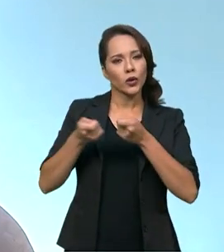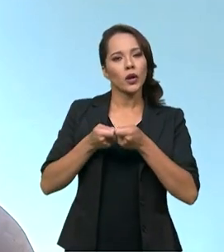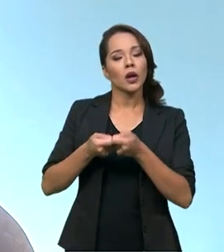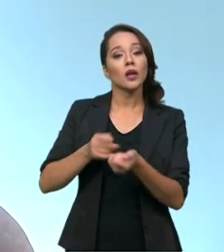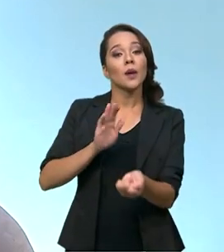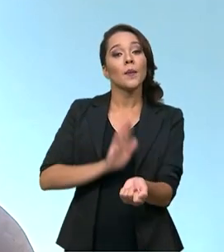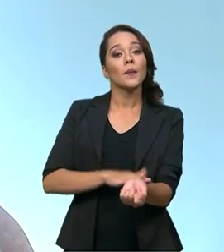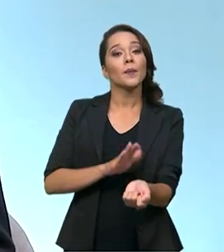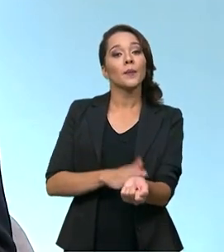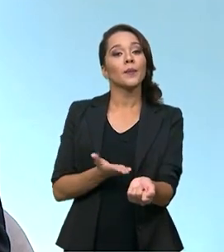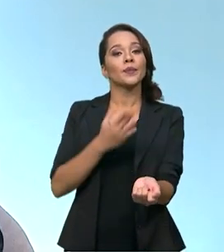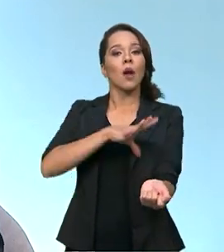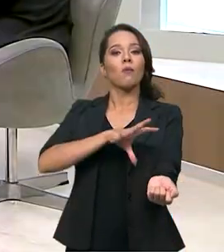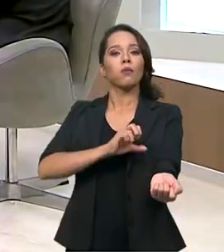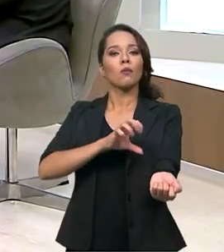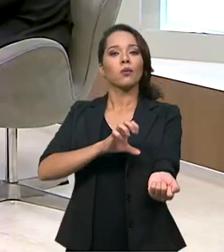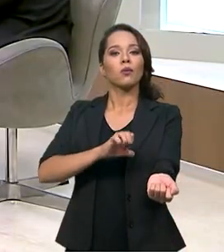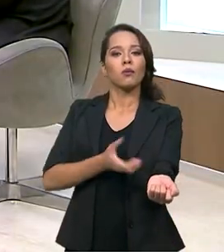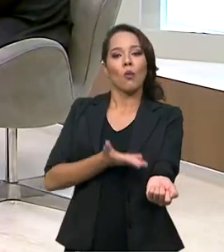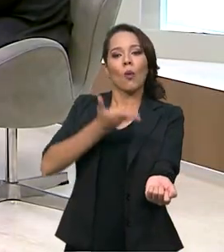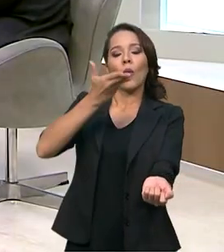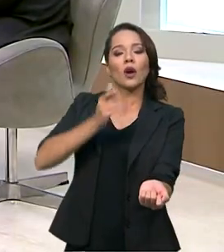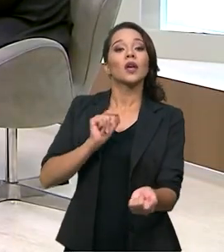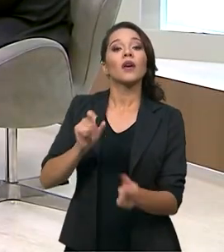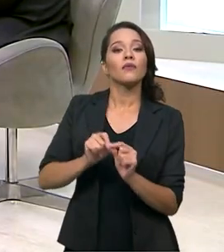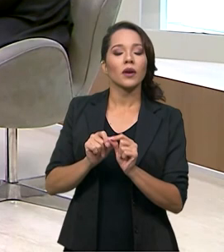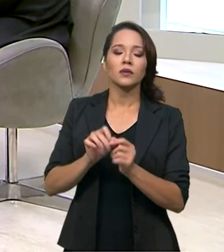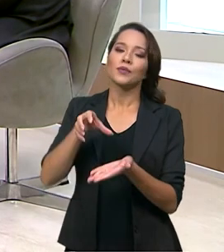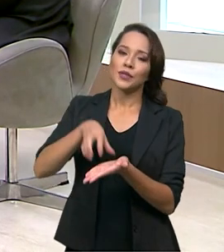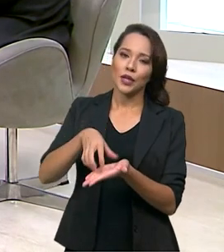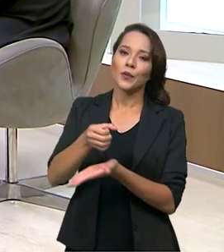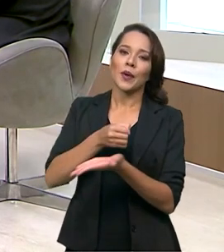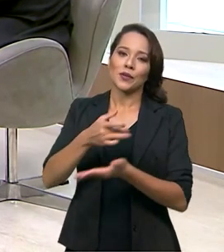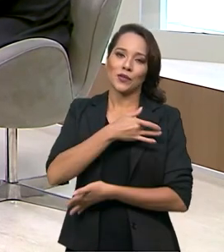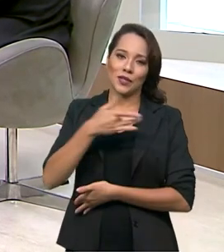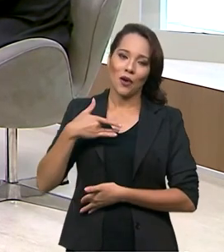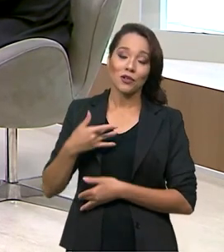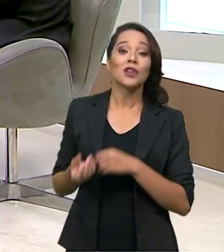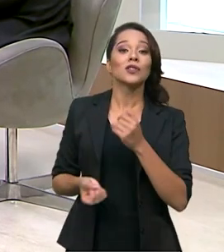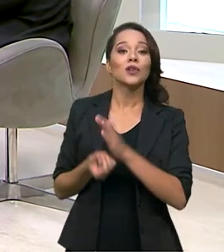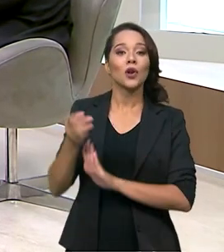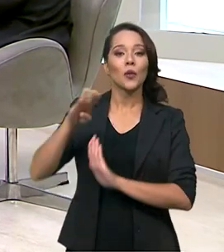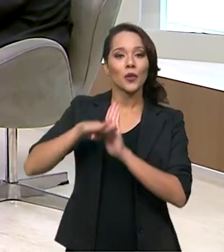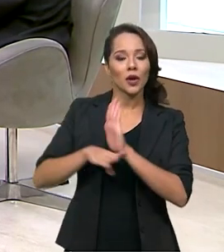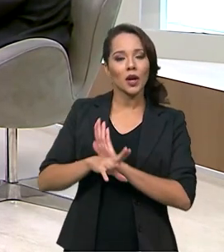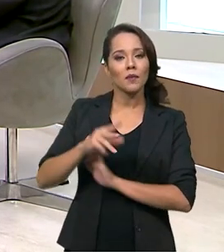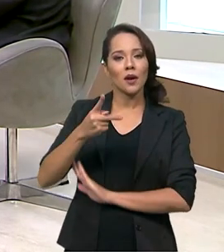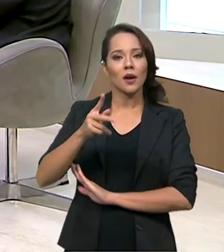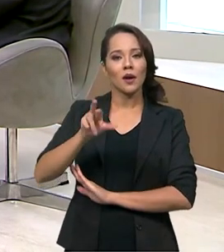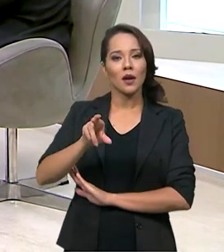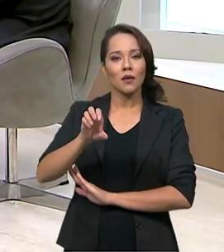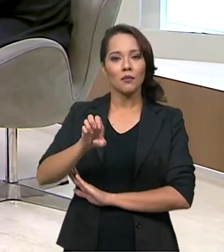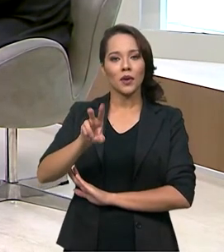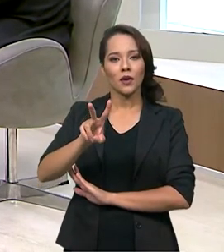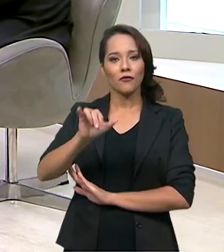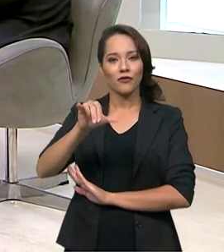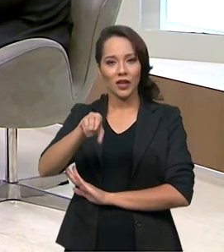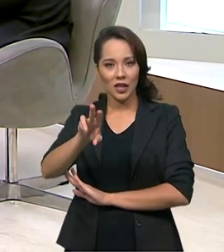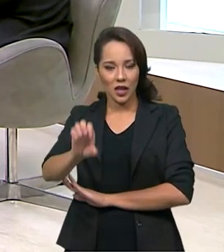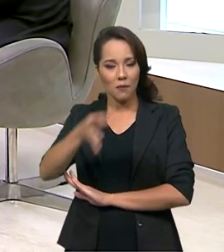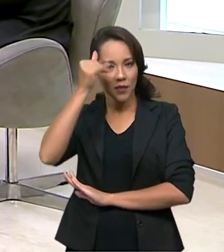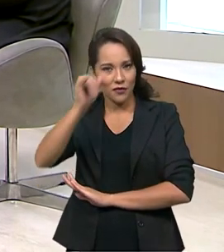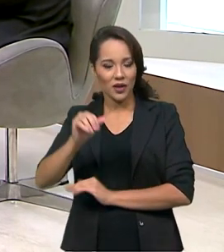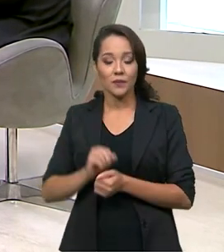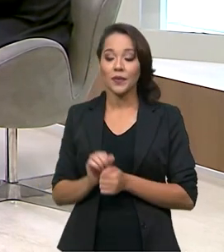hipertensão arterial. E que isso quem faz a unidade básica de saúde, criamos o programa Previne. Essas unidades, elas